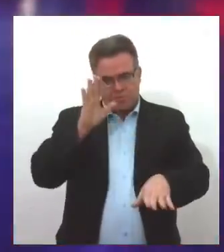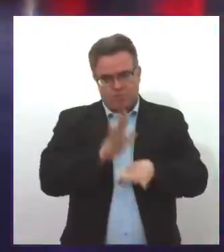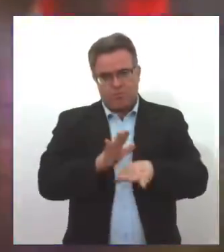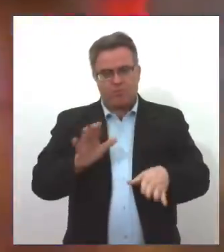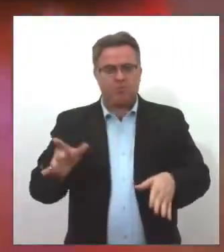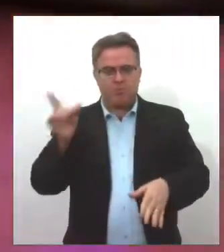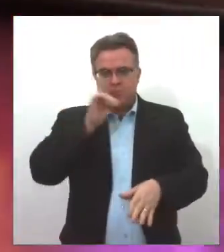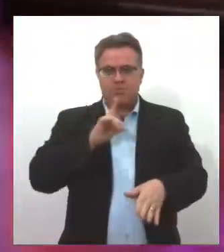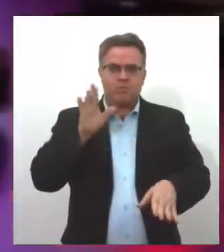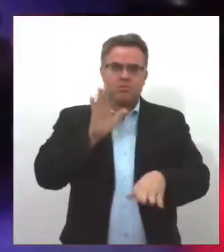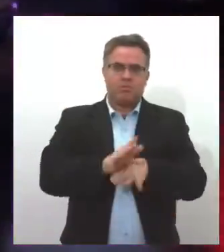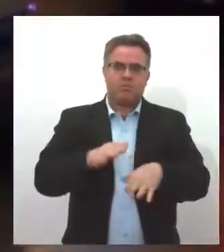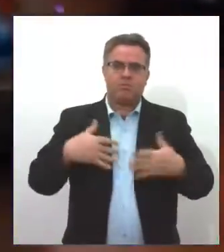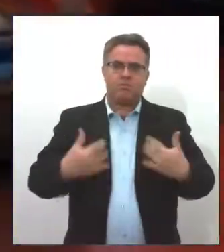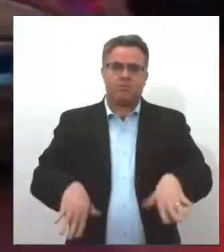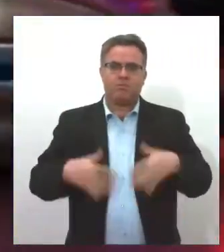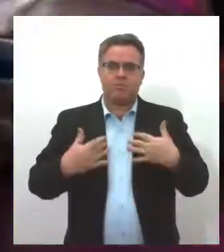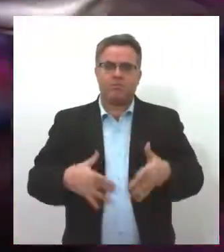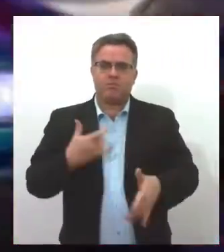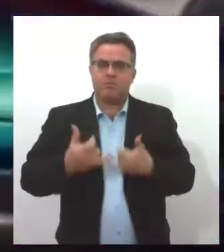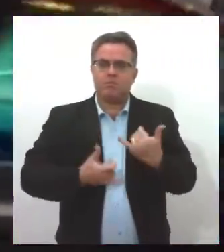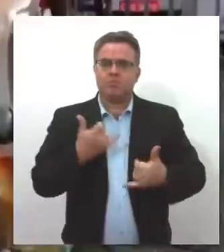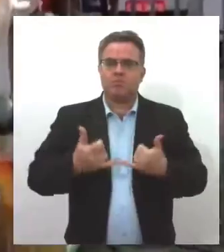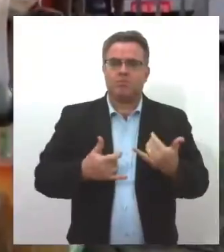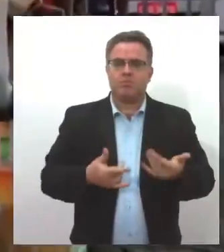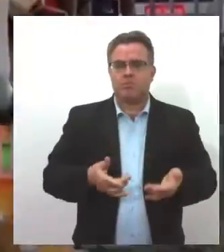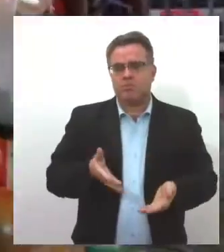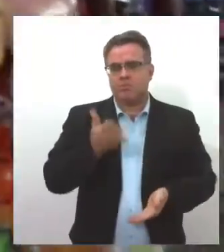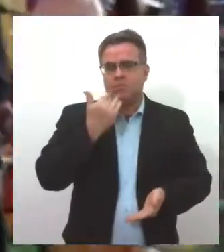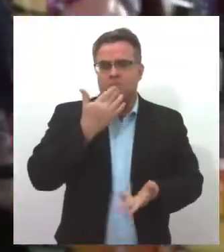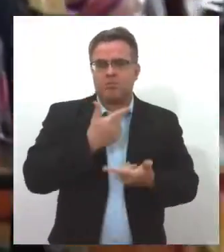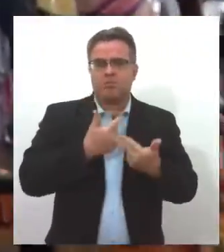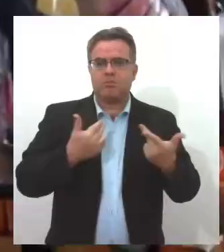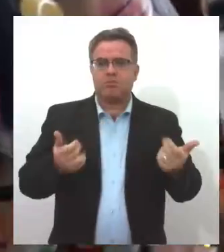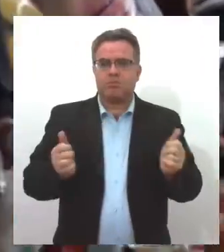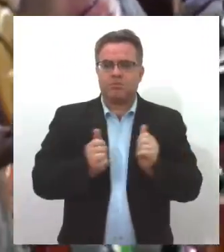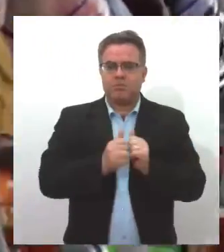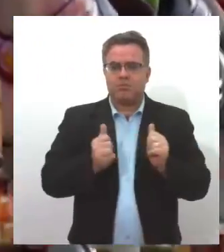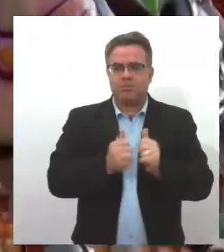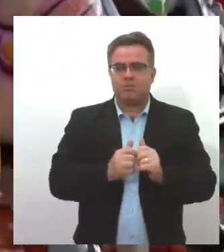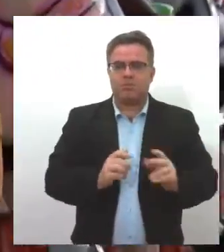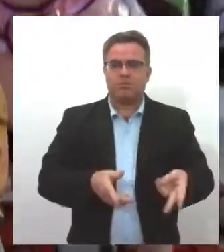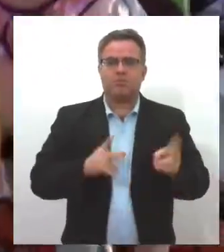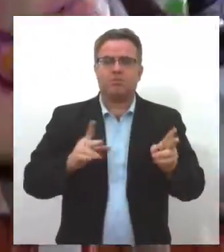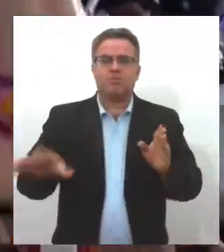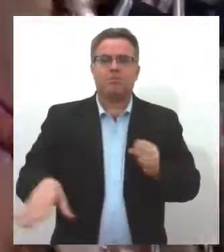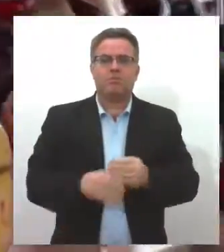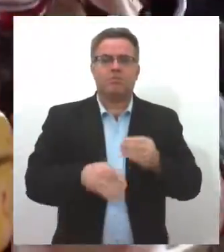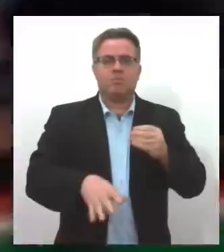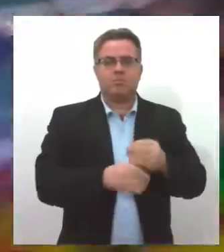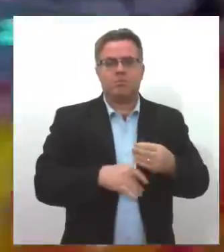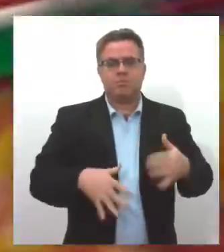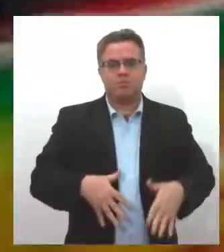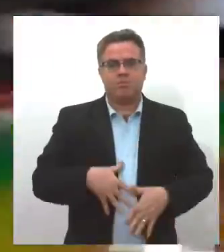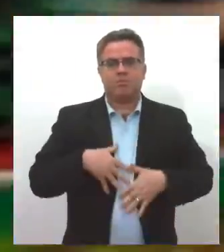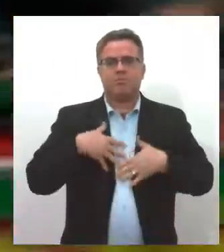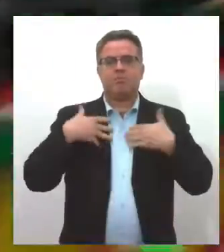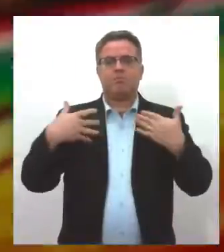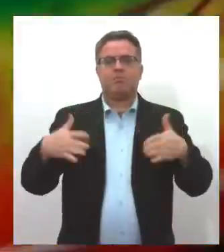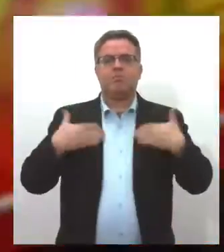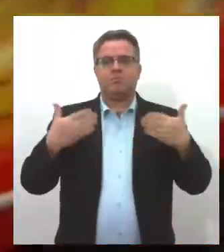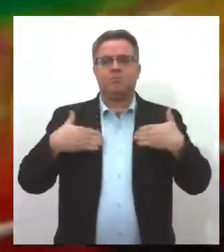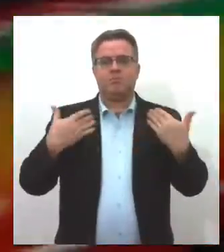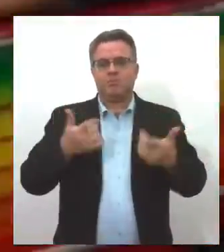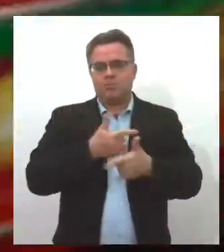à tarde ou qualquer dia andar num brinquedo fazer um lanche estar junto agrega enche traz um sorriso